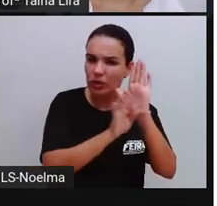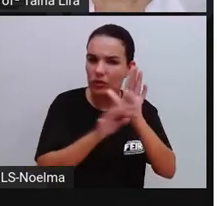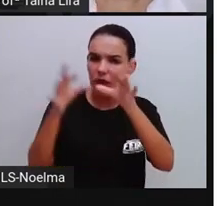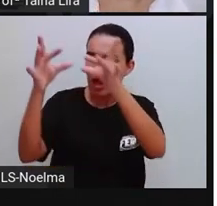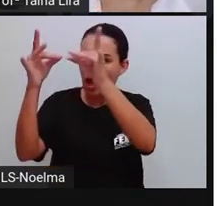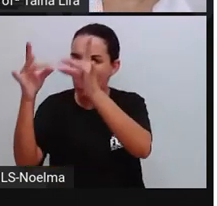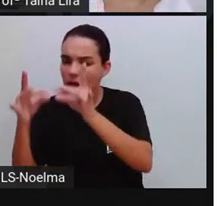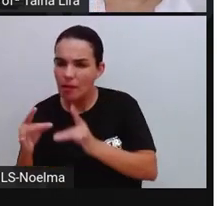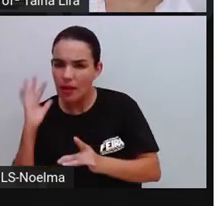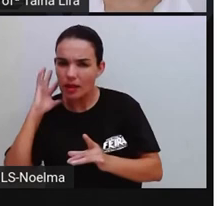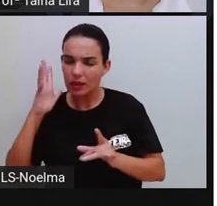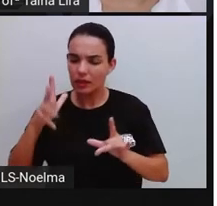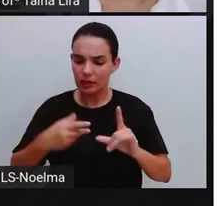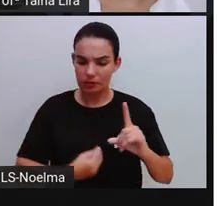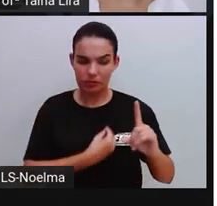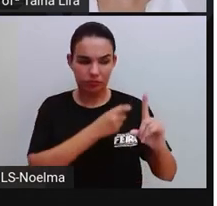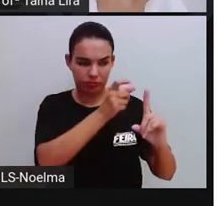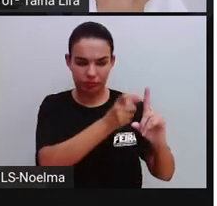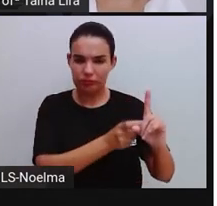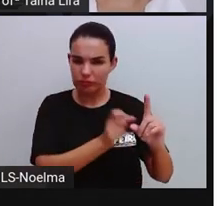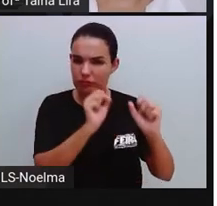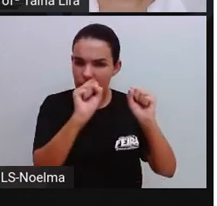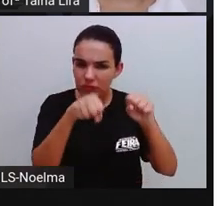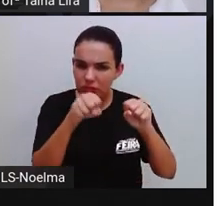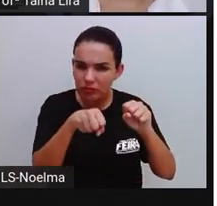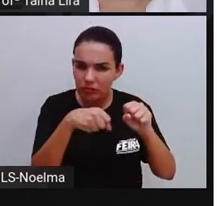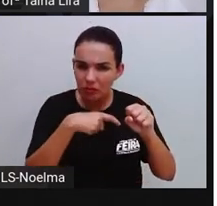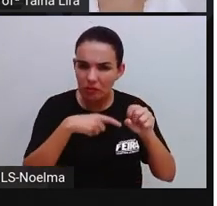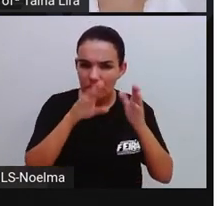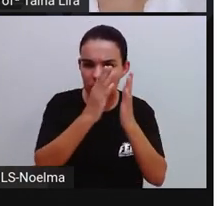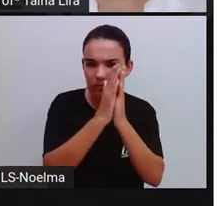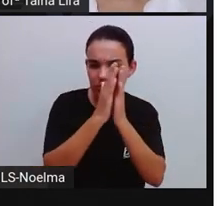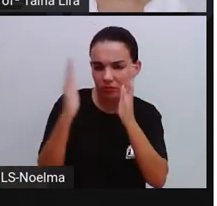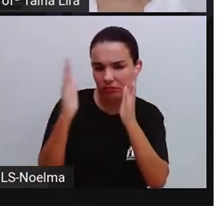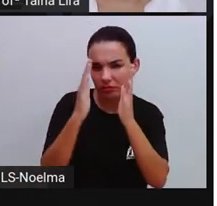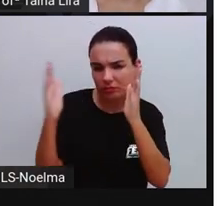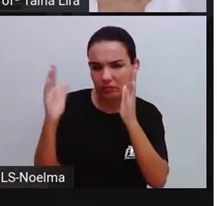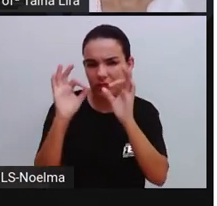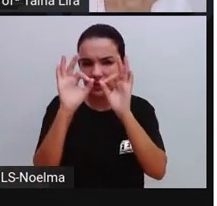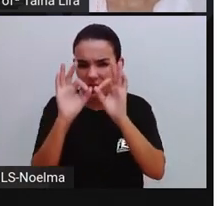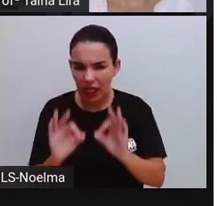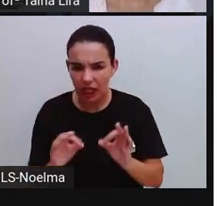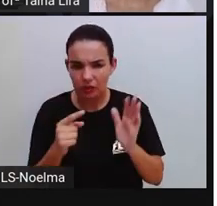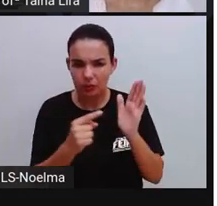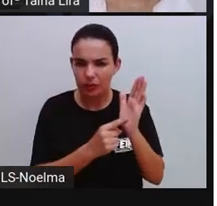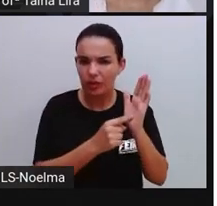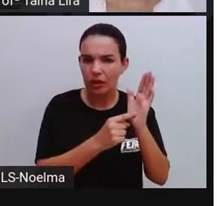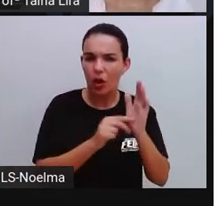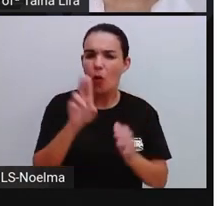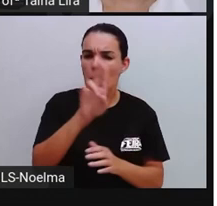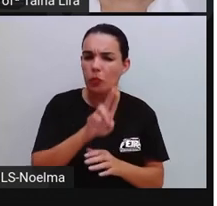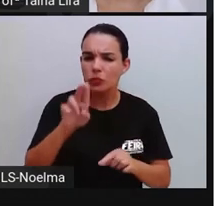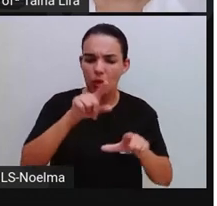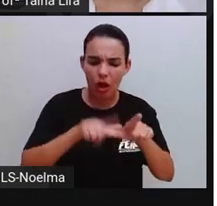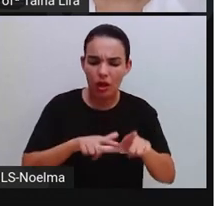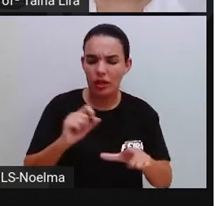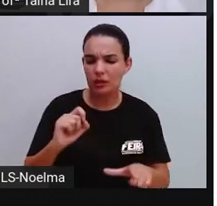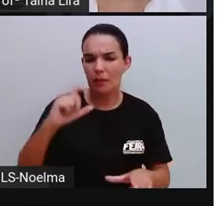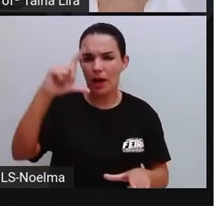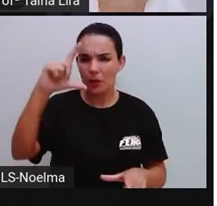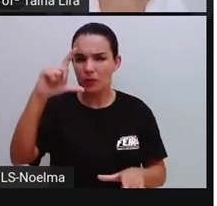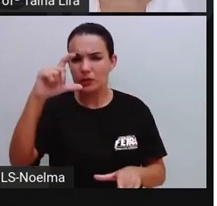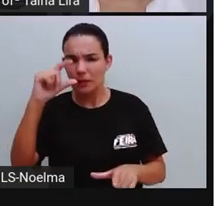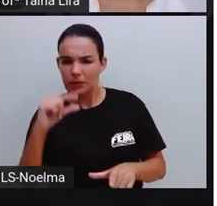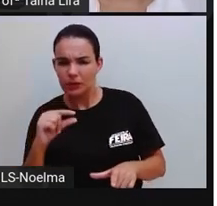Eu deixei o espaço da margem e utilizei corretamente a pontuação. Eu utilizei letras maiúsculas e